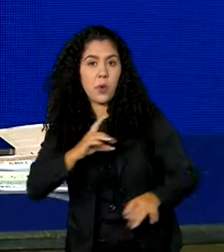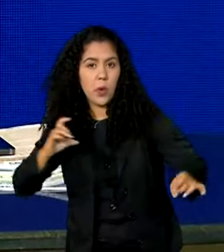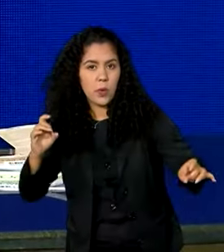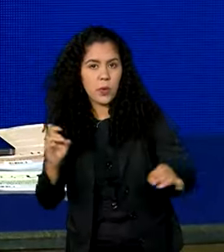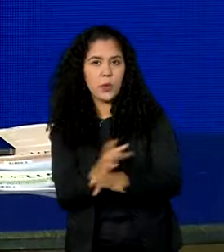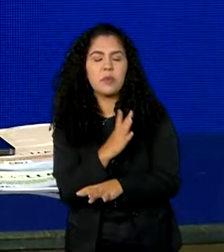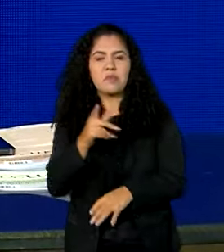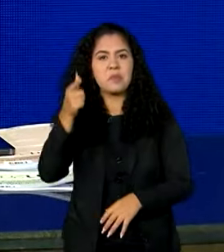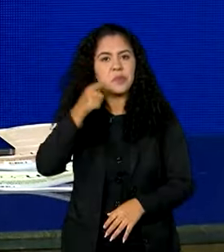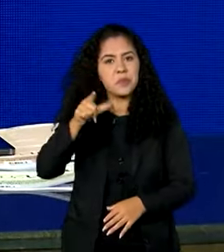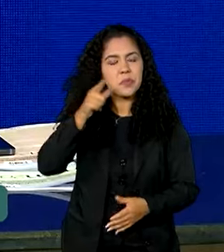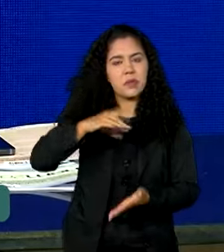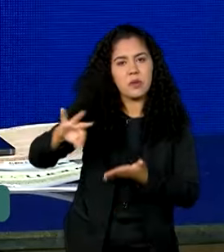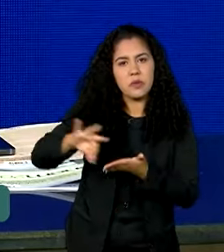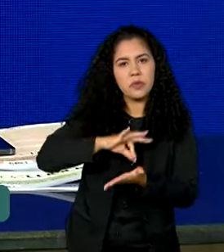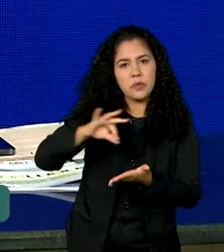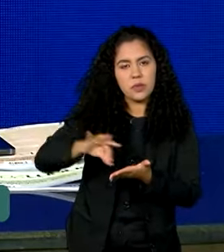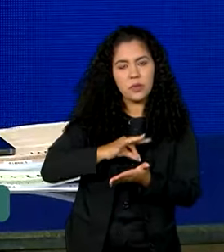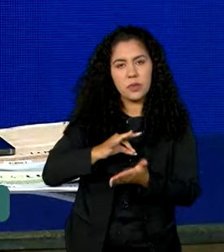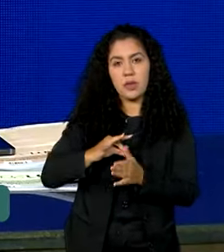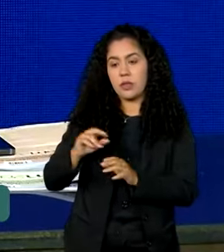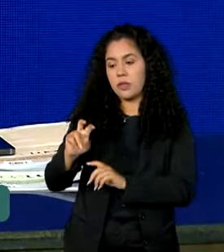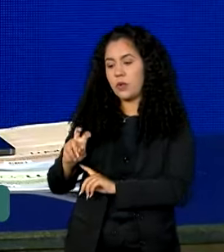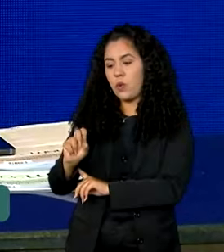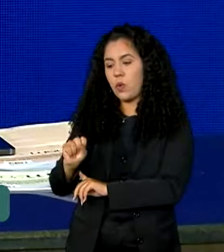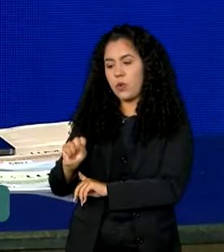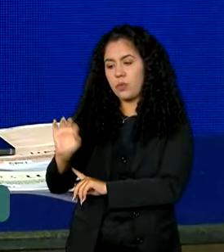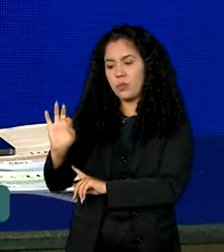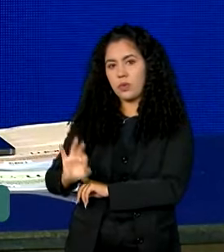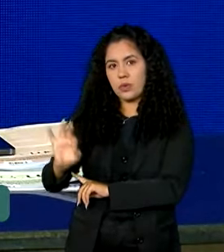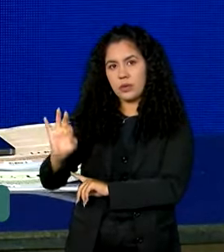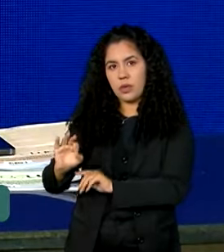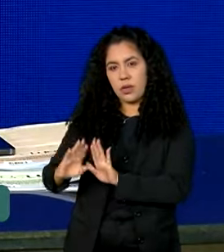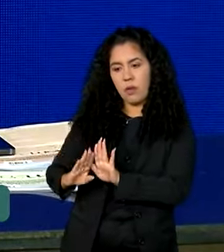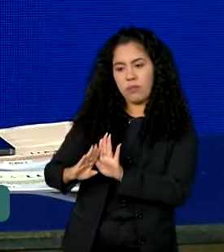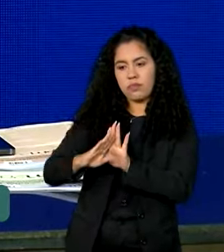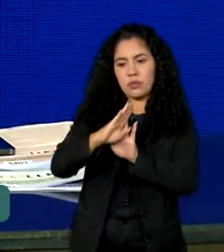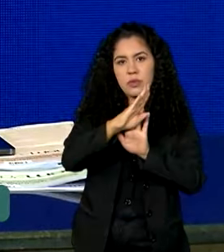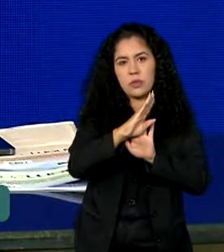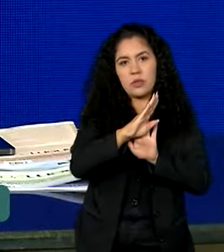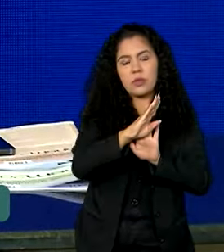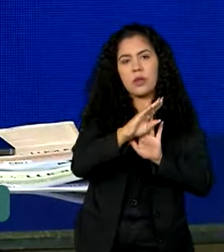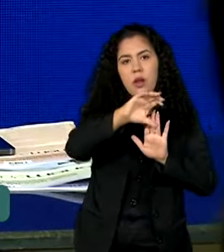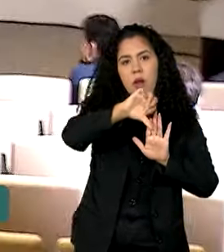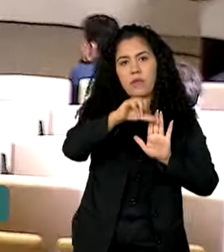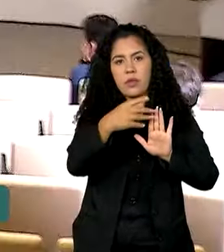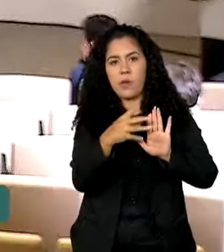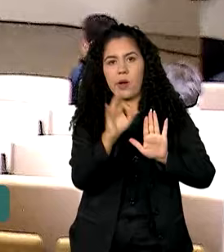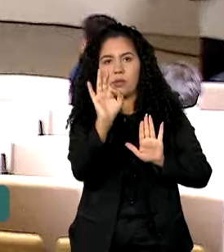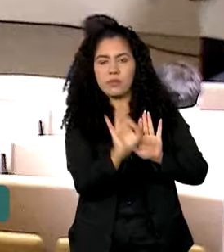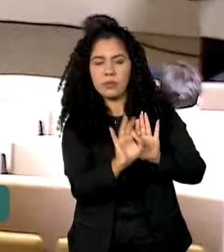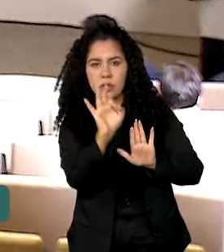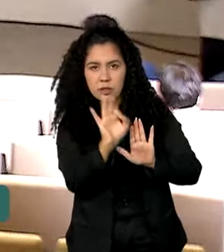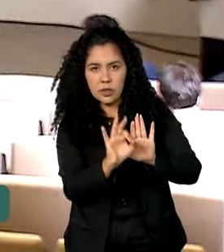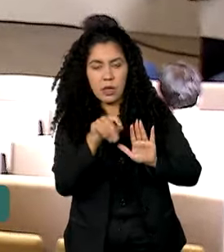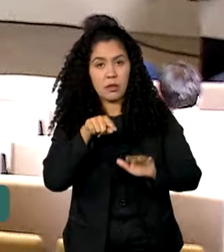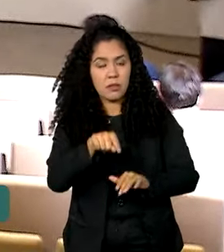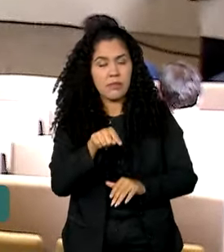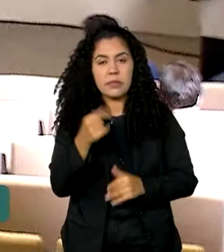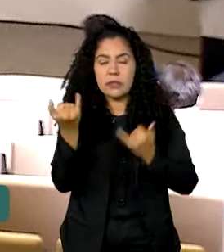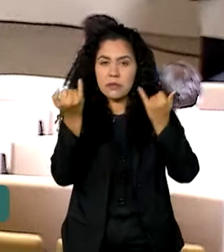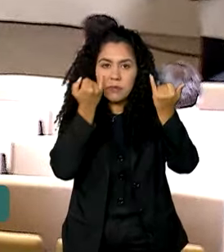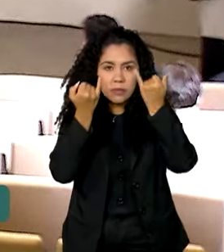no Enem de 58% para 94%, mais uma vez destacar nesse balanço final do Enem